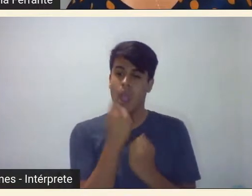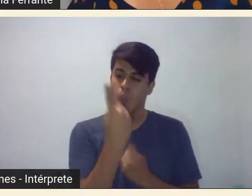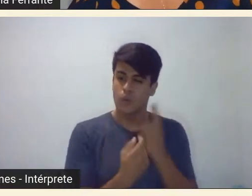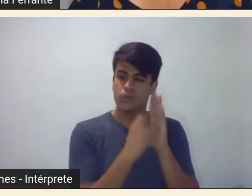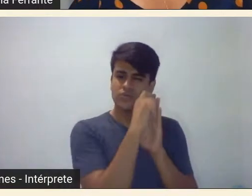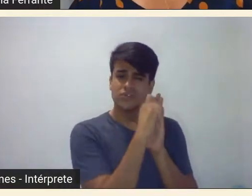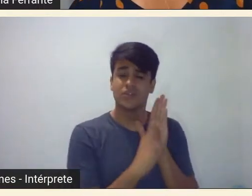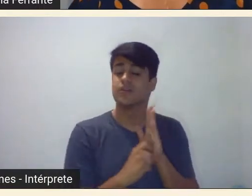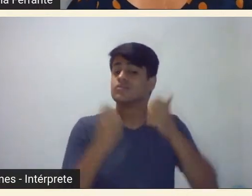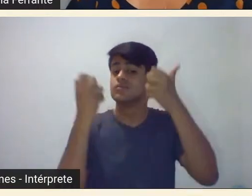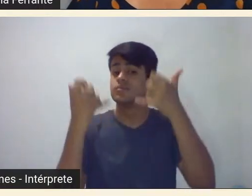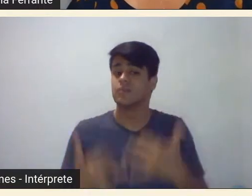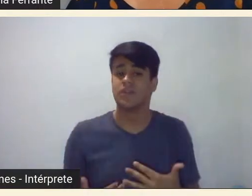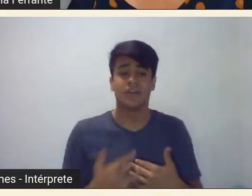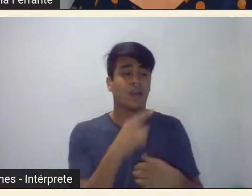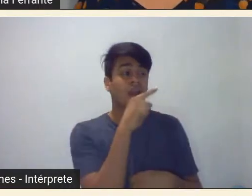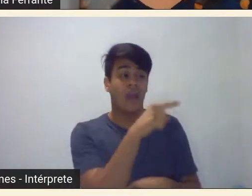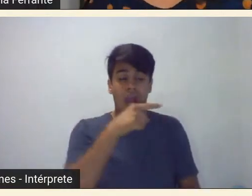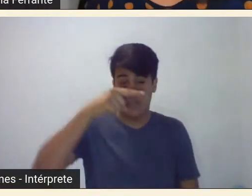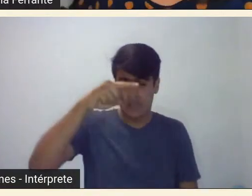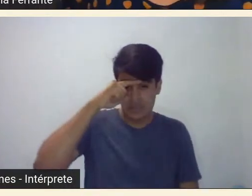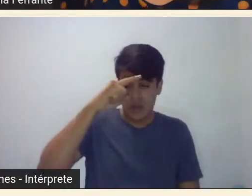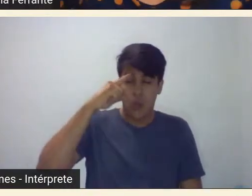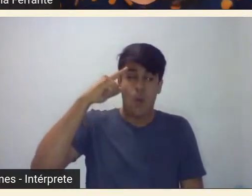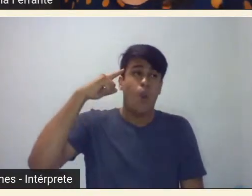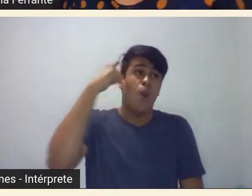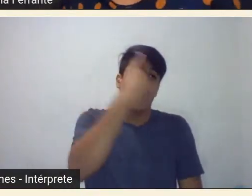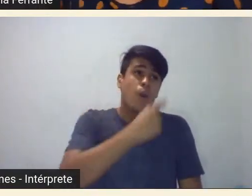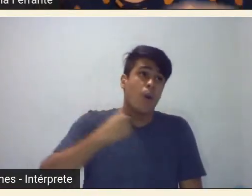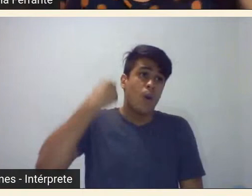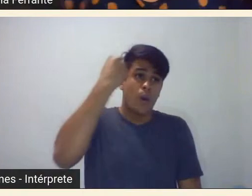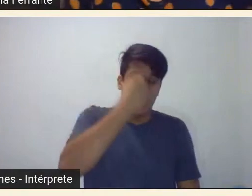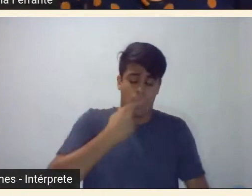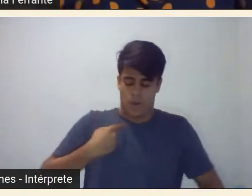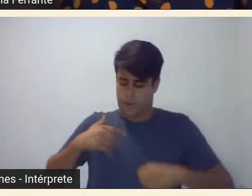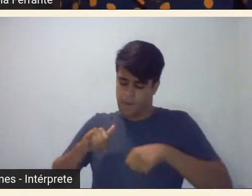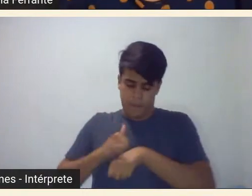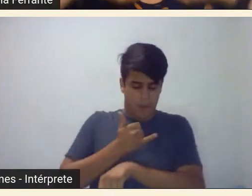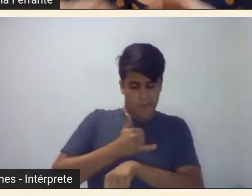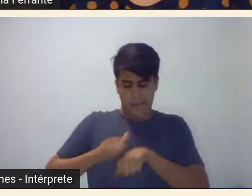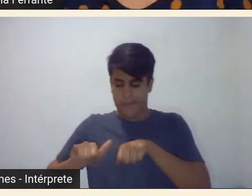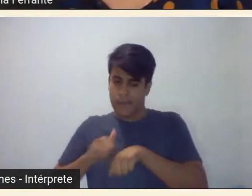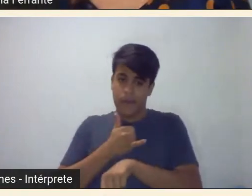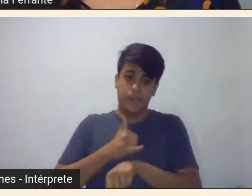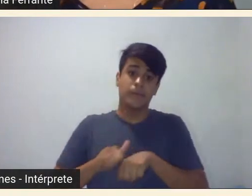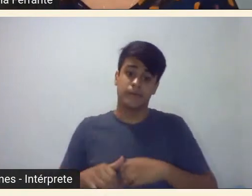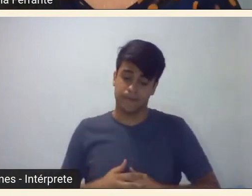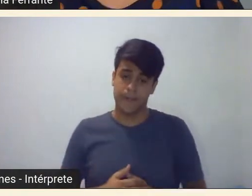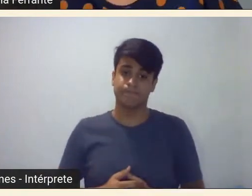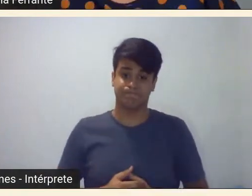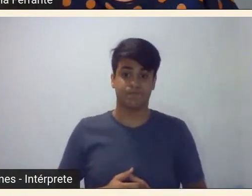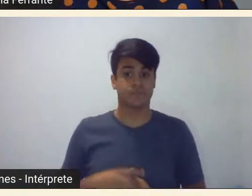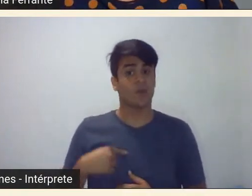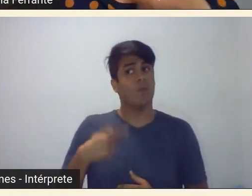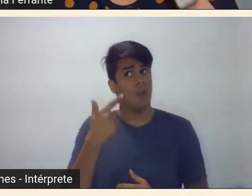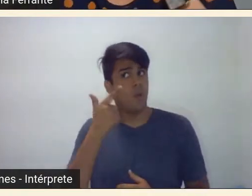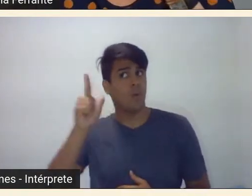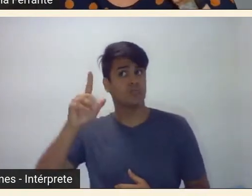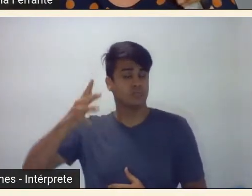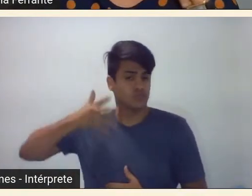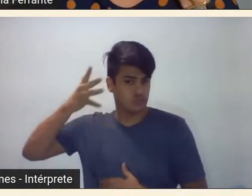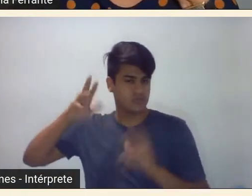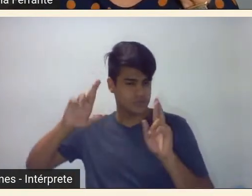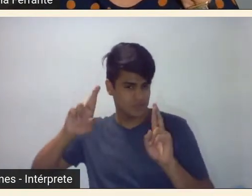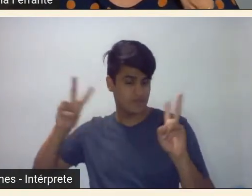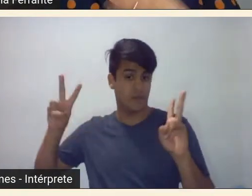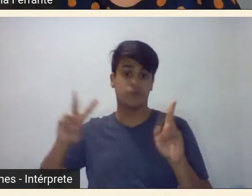horas horas se vestindo antes de sair é um outro discurso visual mas que faz também uso do próprio